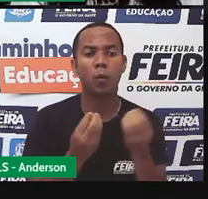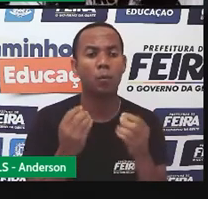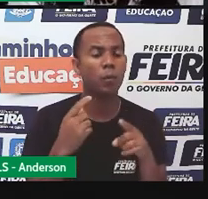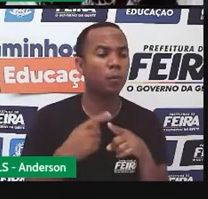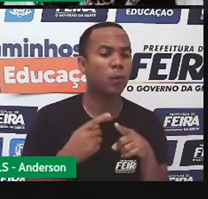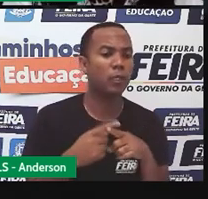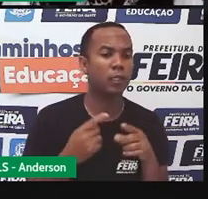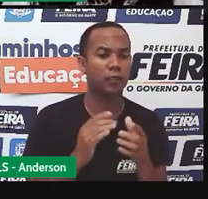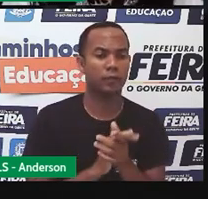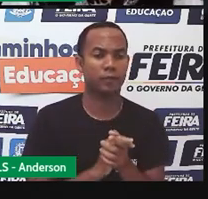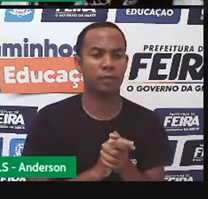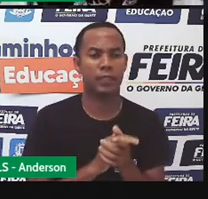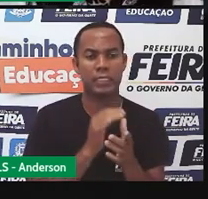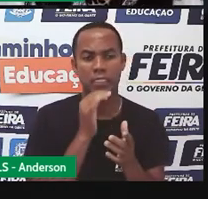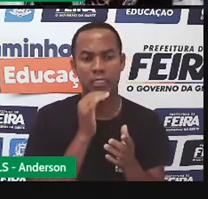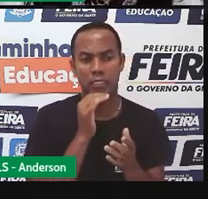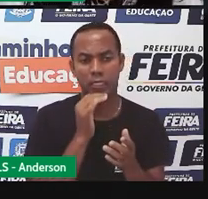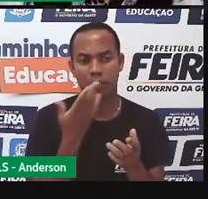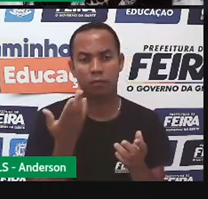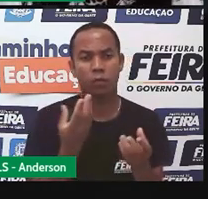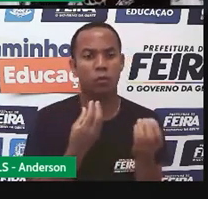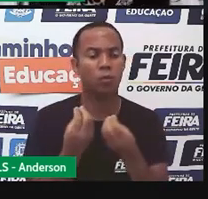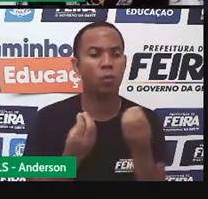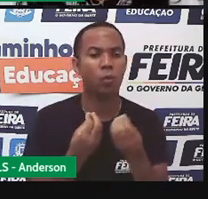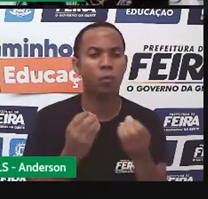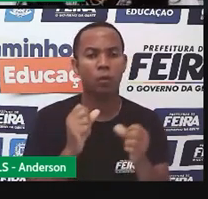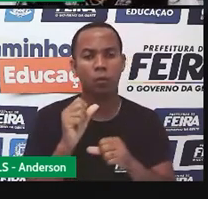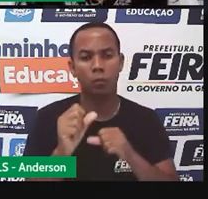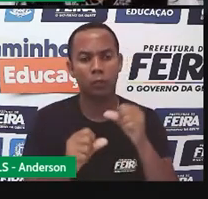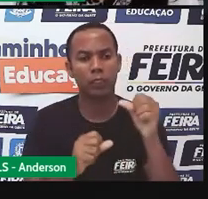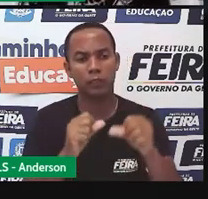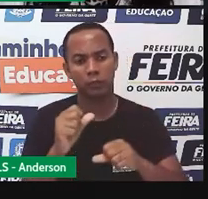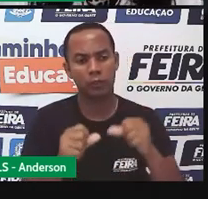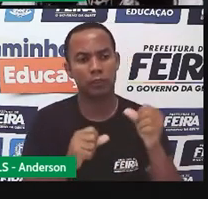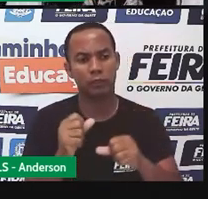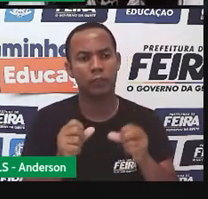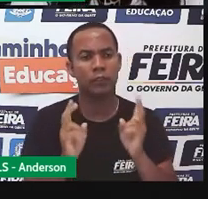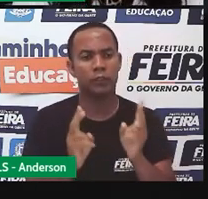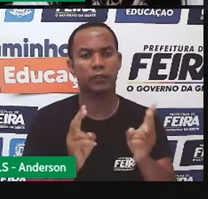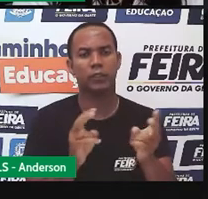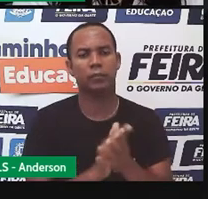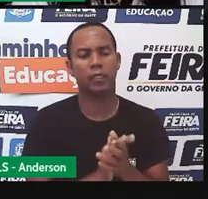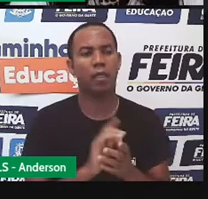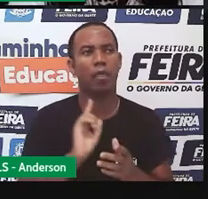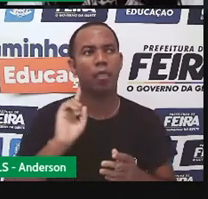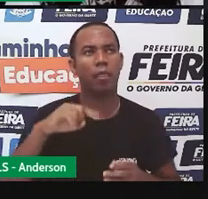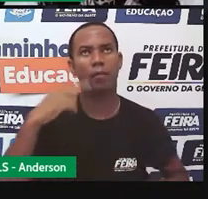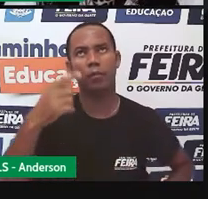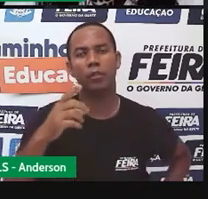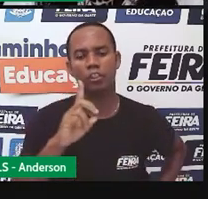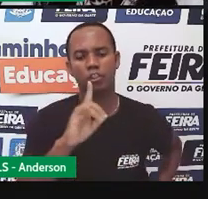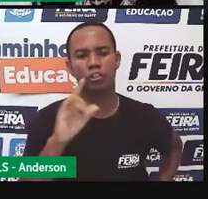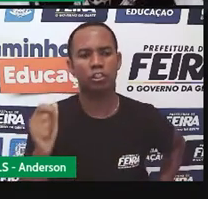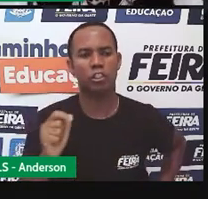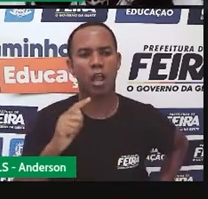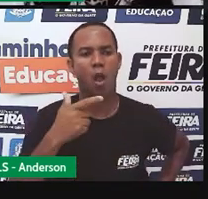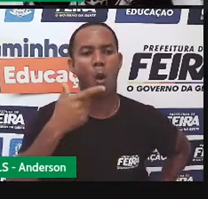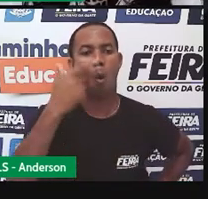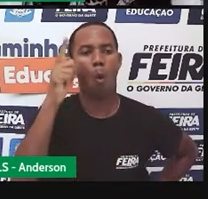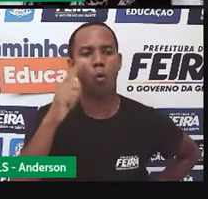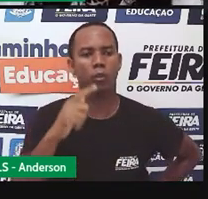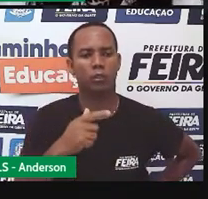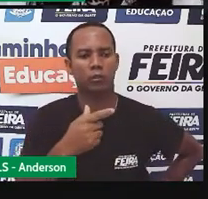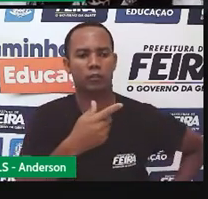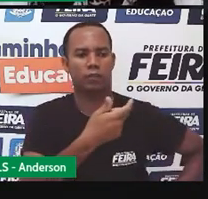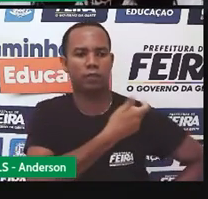Porque ela está em constante renovação. Depois desse dia, outros doses